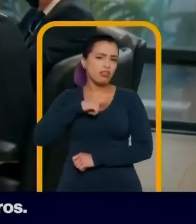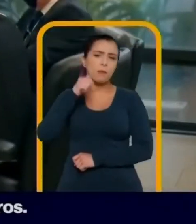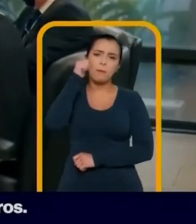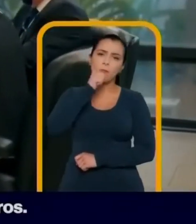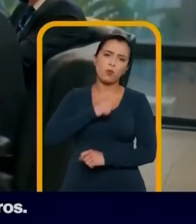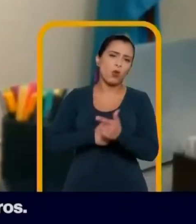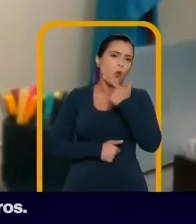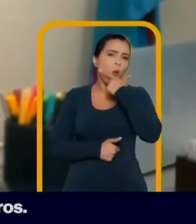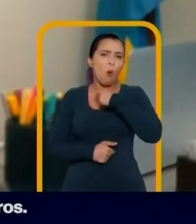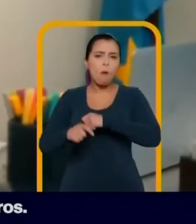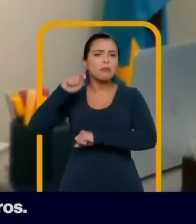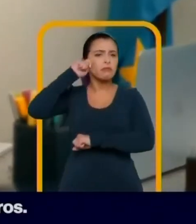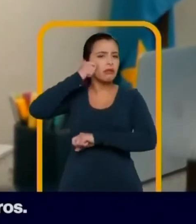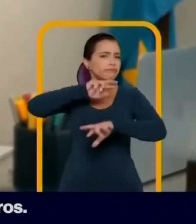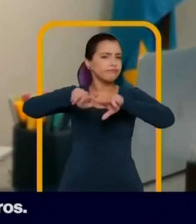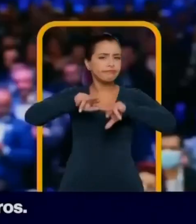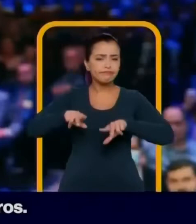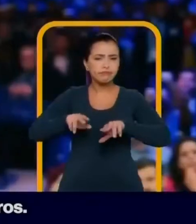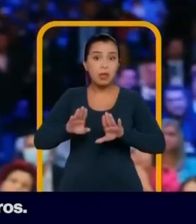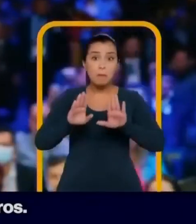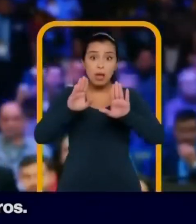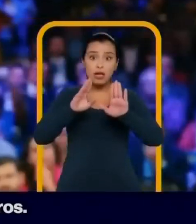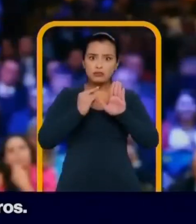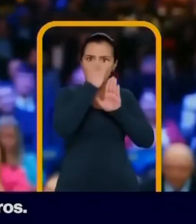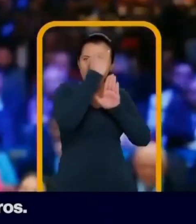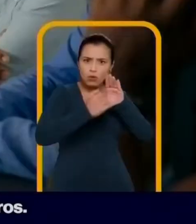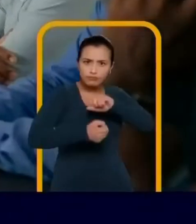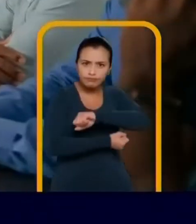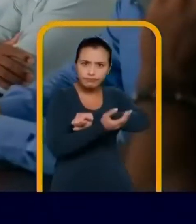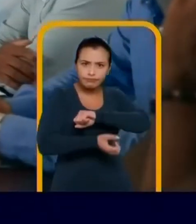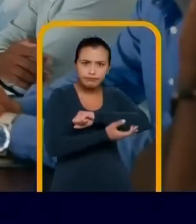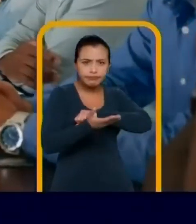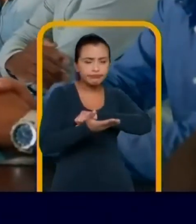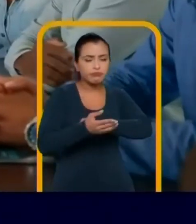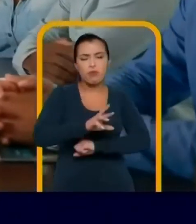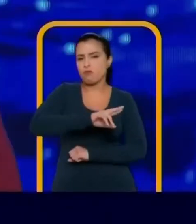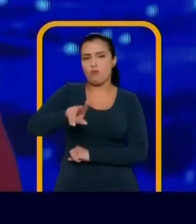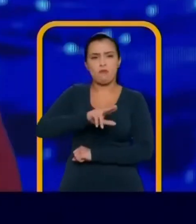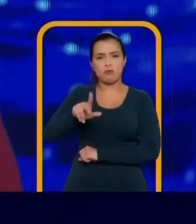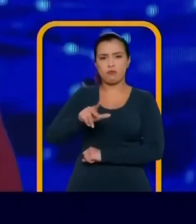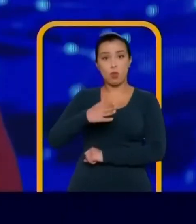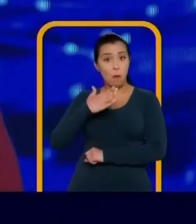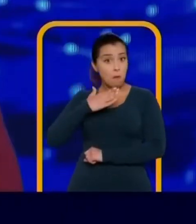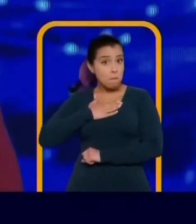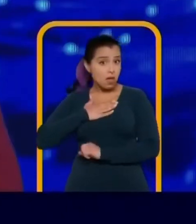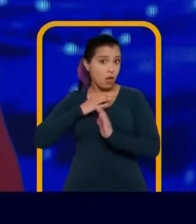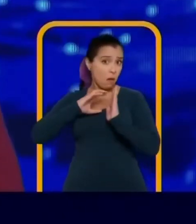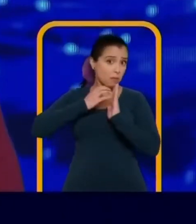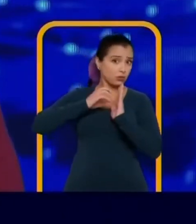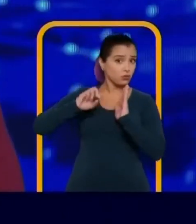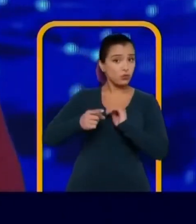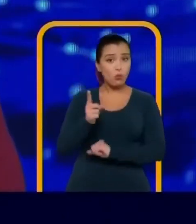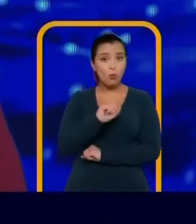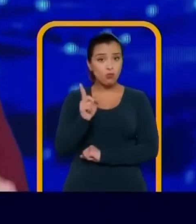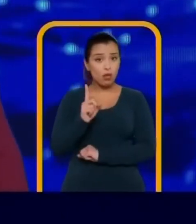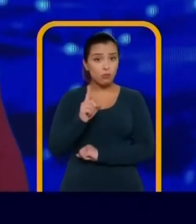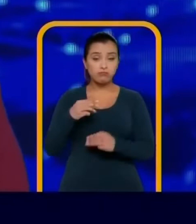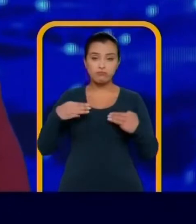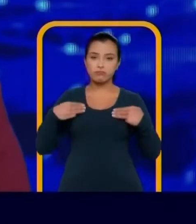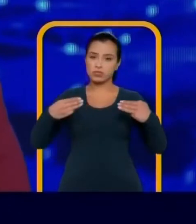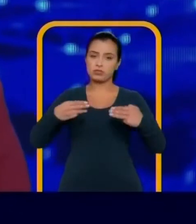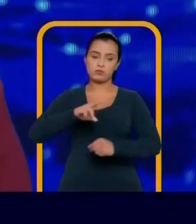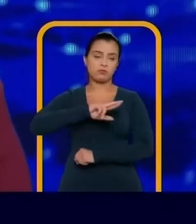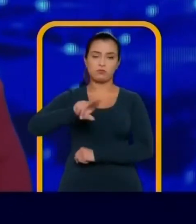terá paridade de mulheres e homens terá negros. Mas não terá ninguém envolvido em escândalo de corrupção,